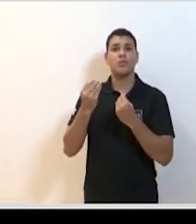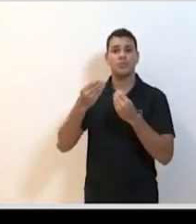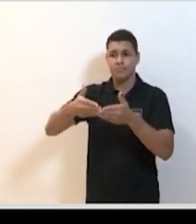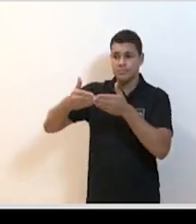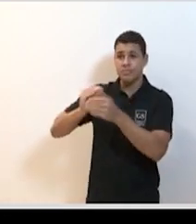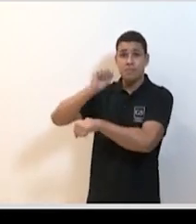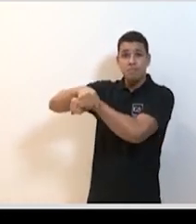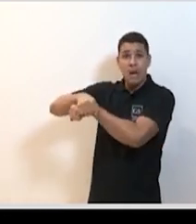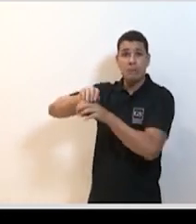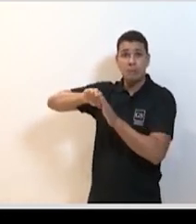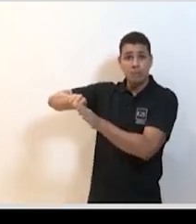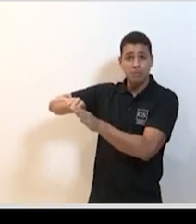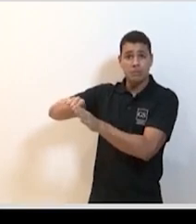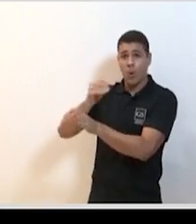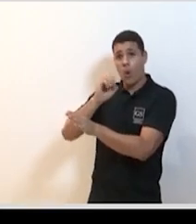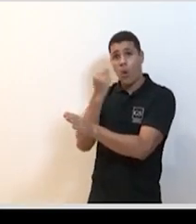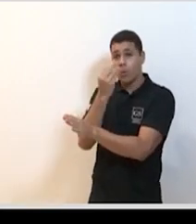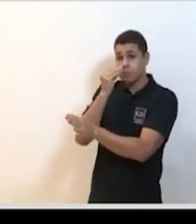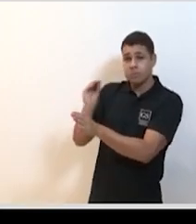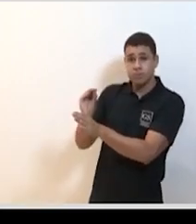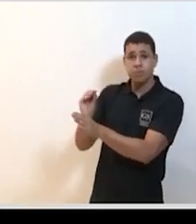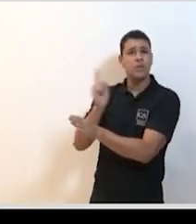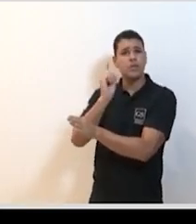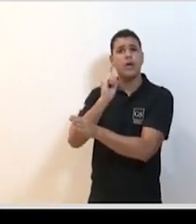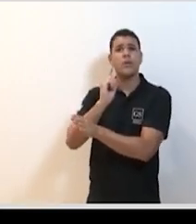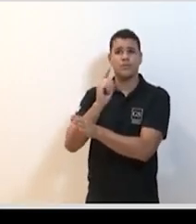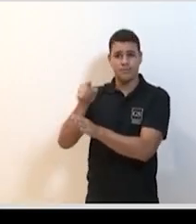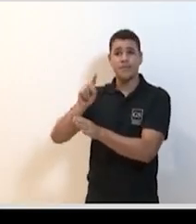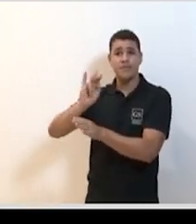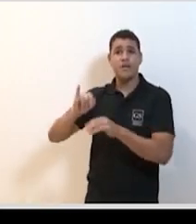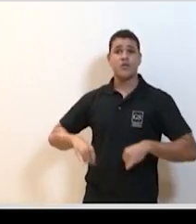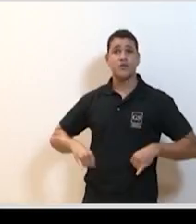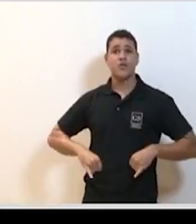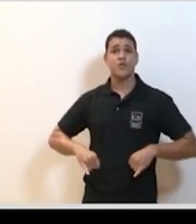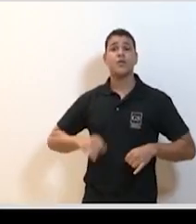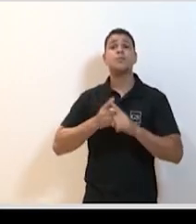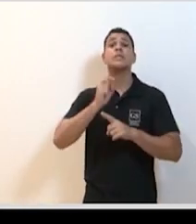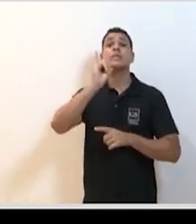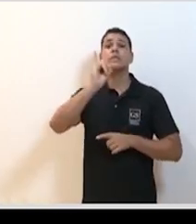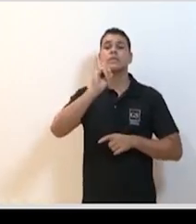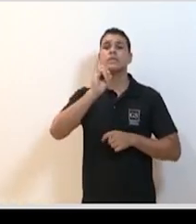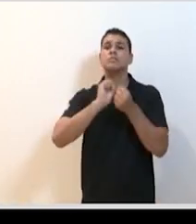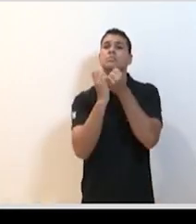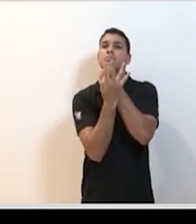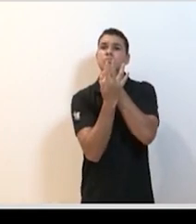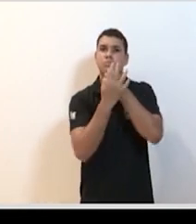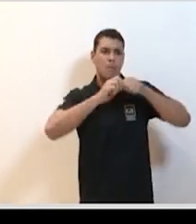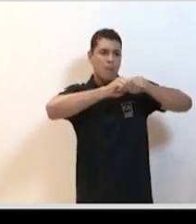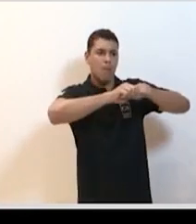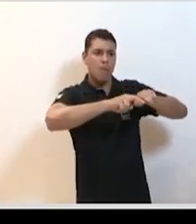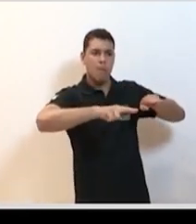pacientes podem não evoluir para precisar de CTI é óbvio que esses pacientes também vão sofrer no momento de falta de leitos então é preciso que a gente